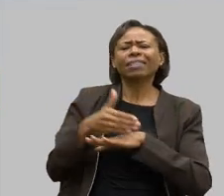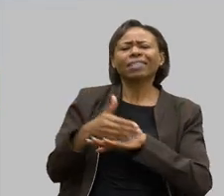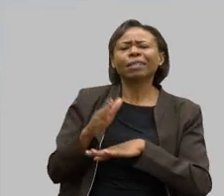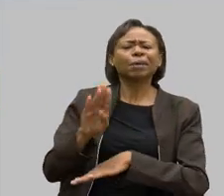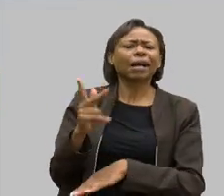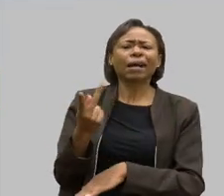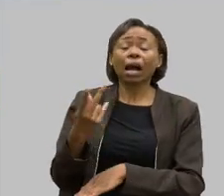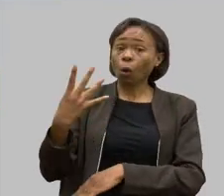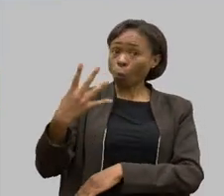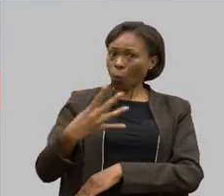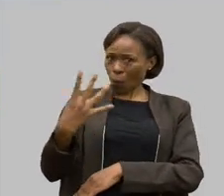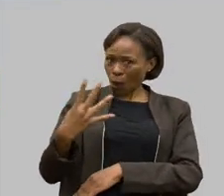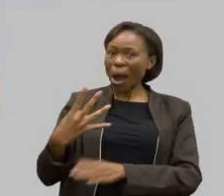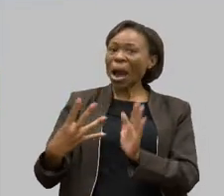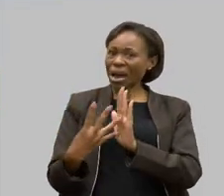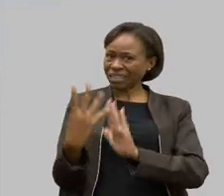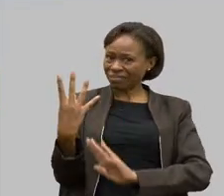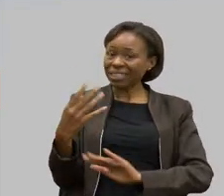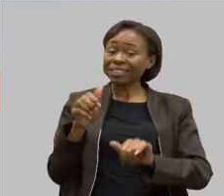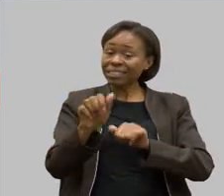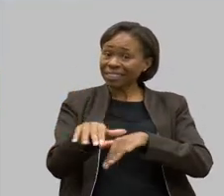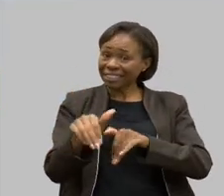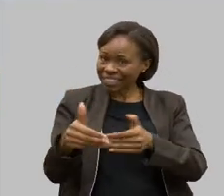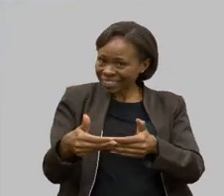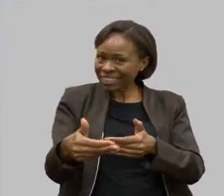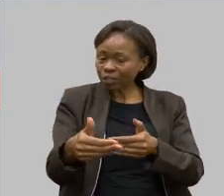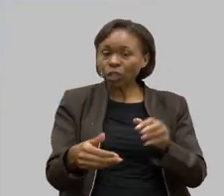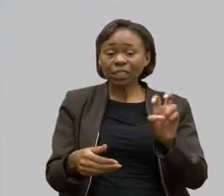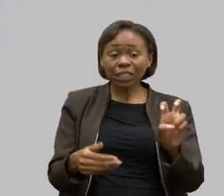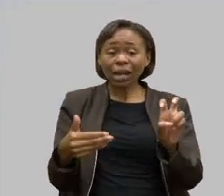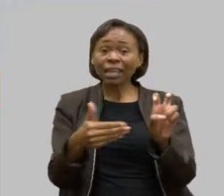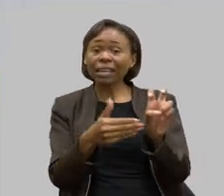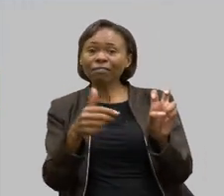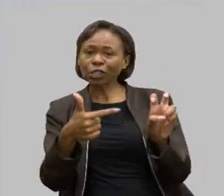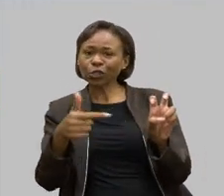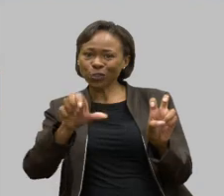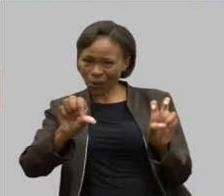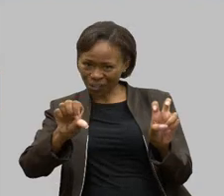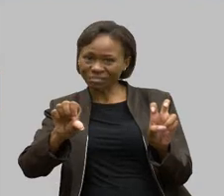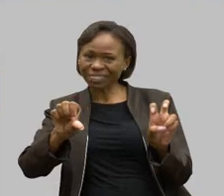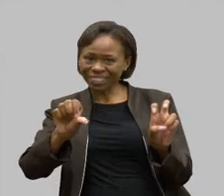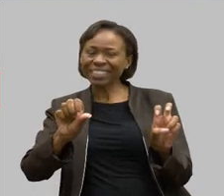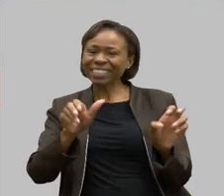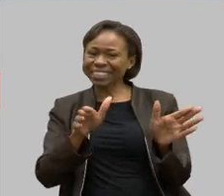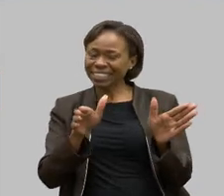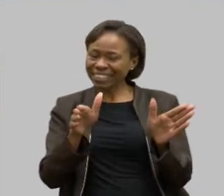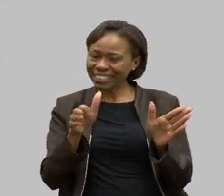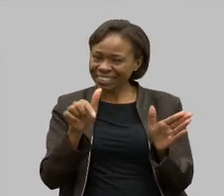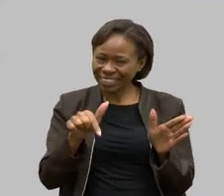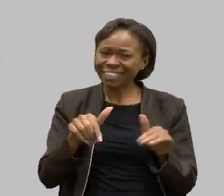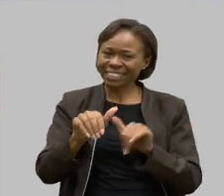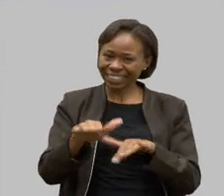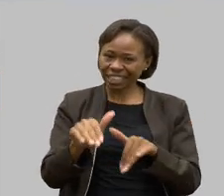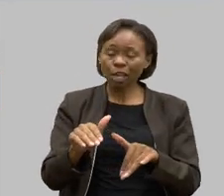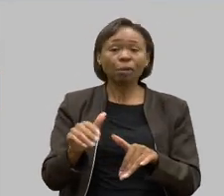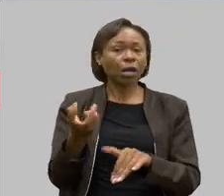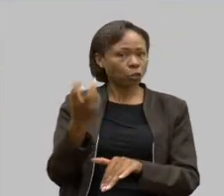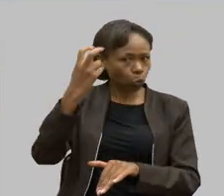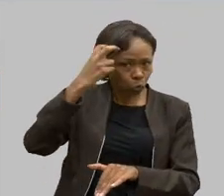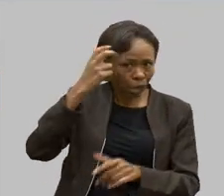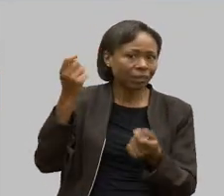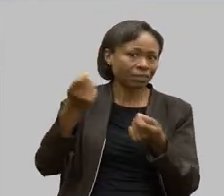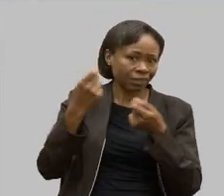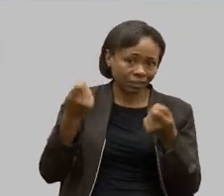agora em setembro, de 5 a 29, e é muito mais do que um evento cultural. Então, a gente está sim para divulgar o festival, mas essa